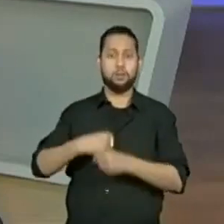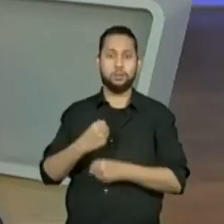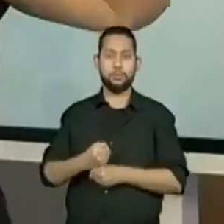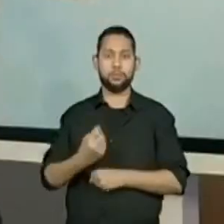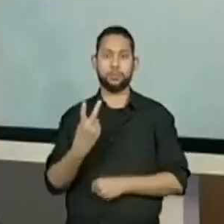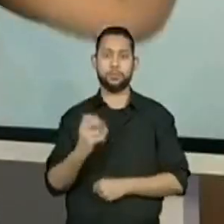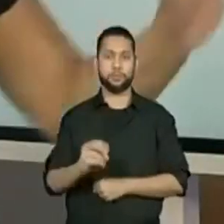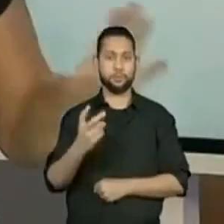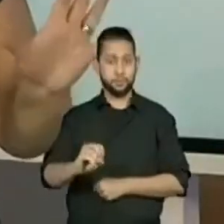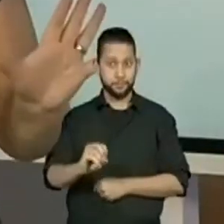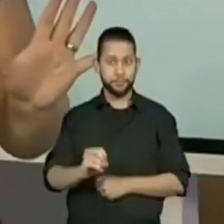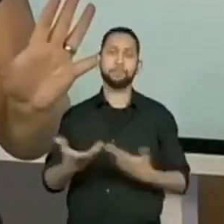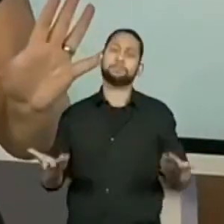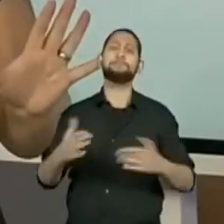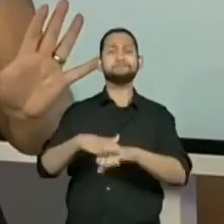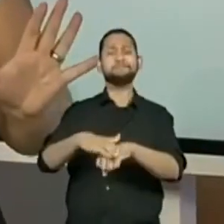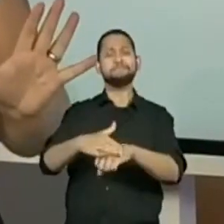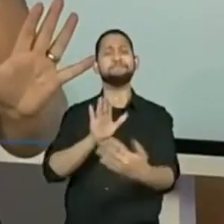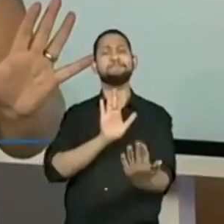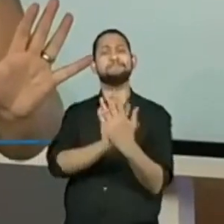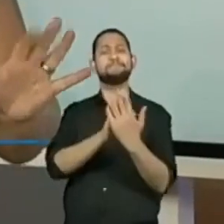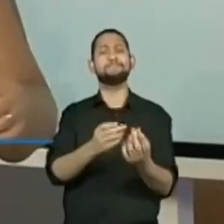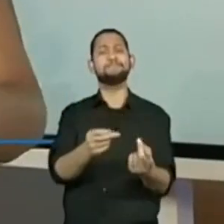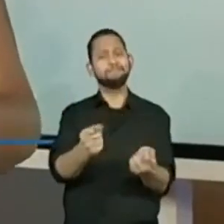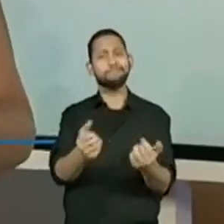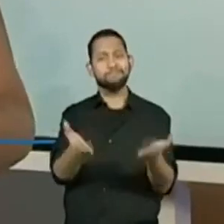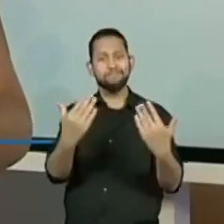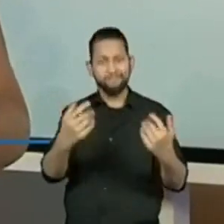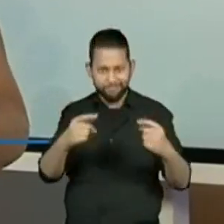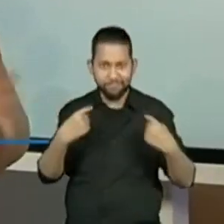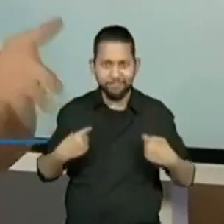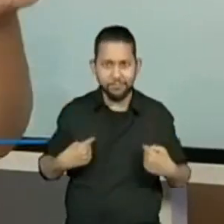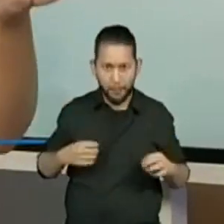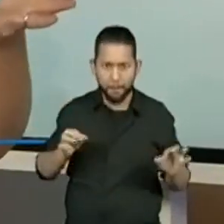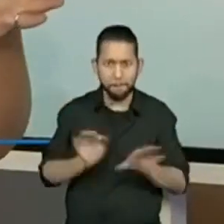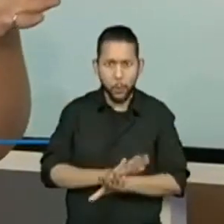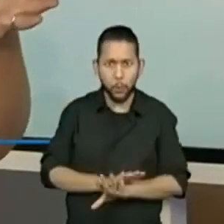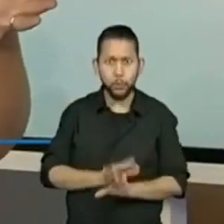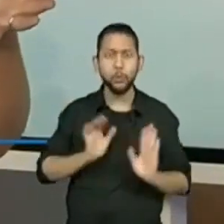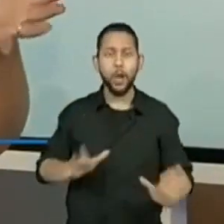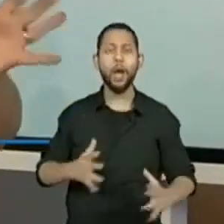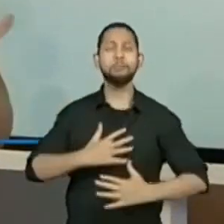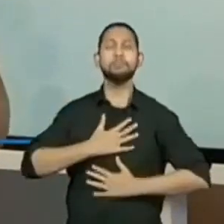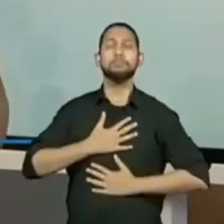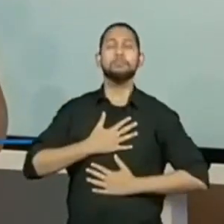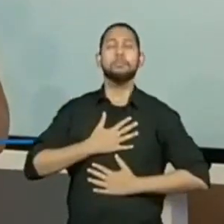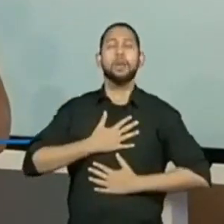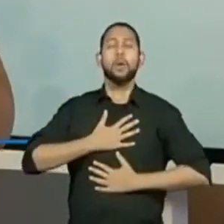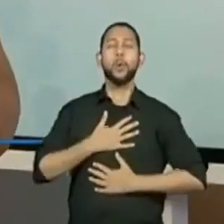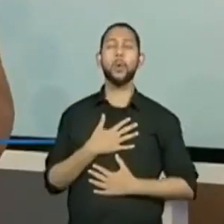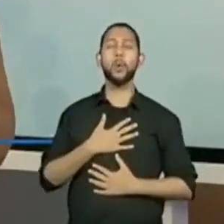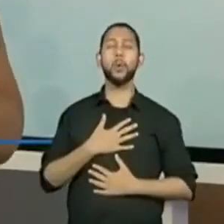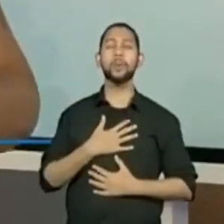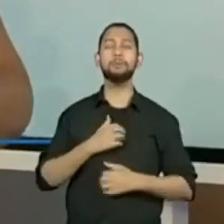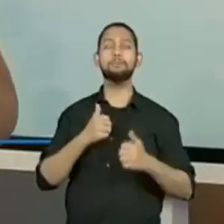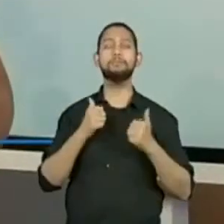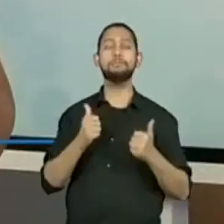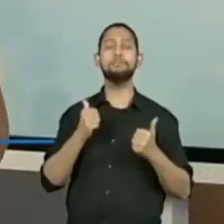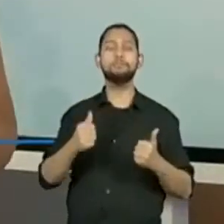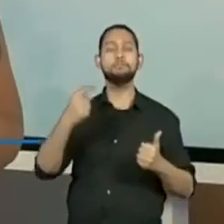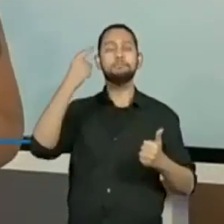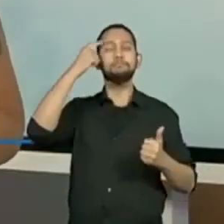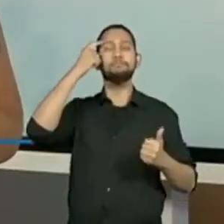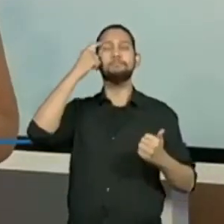Agora, falando para meu povinho aí, essa galera do quinto ano, todo mundo preparado, inspirado, nós daremos